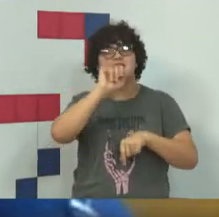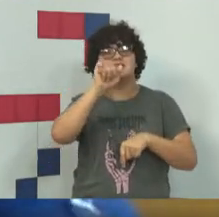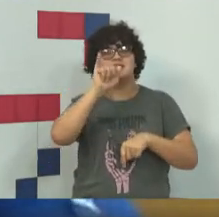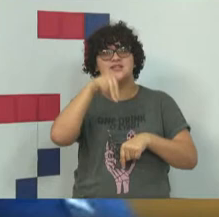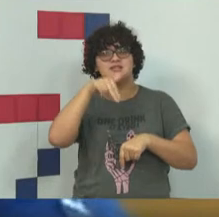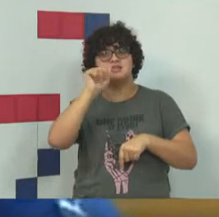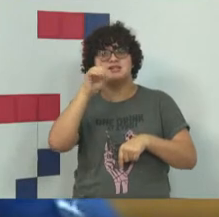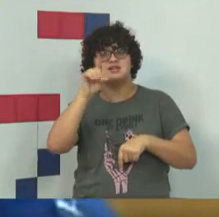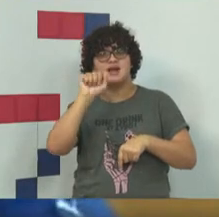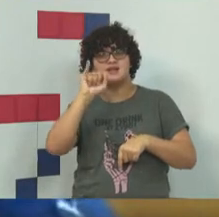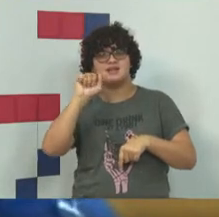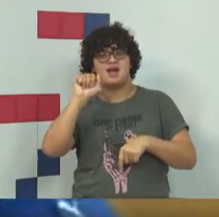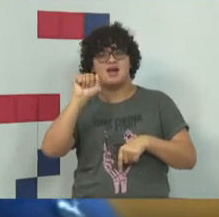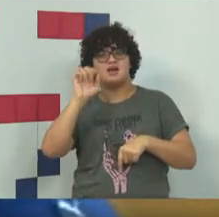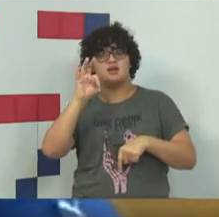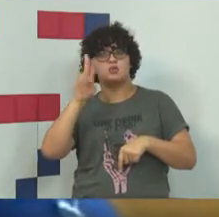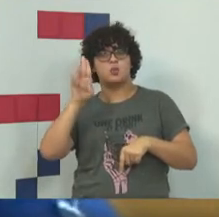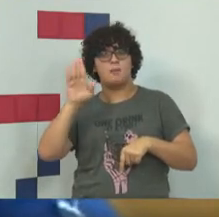ouvir bem?